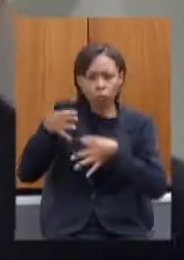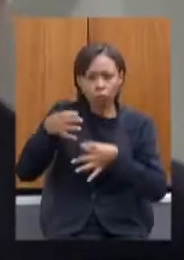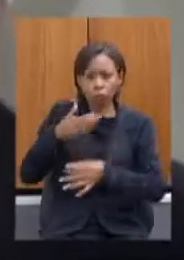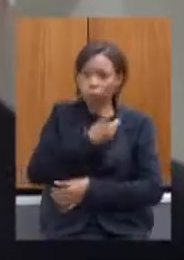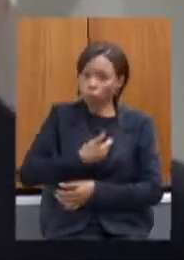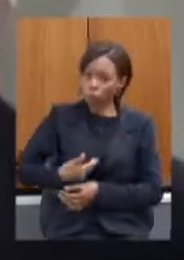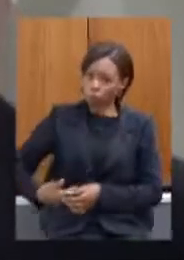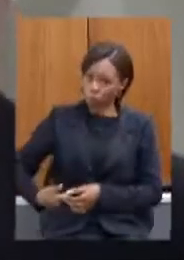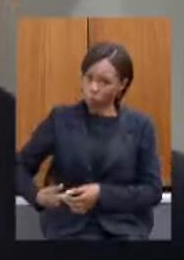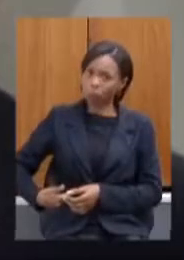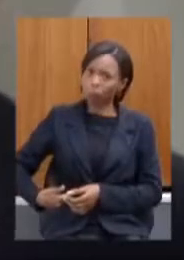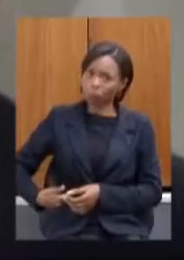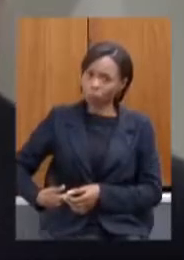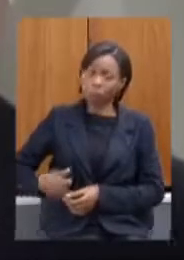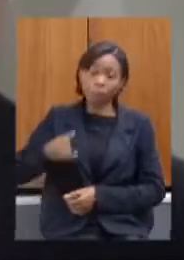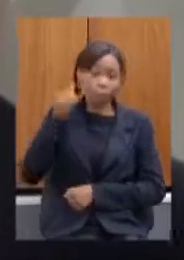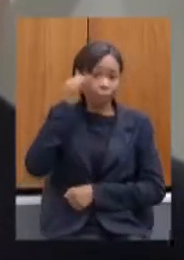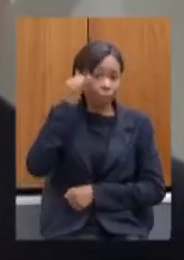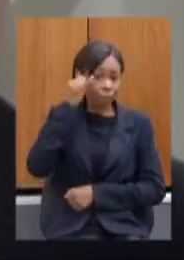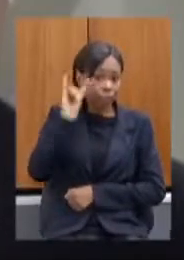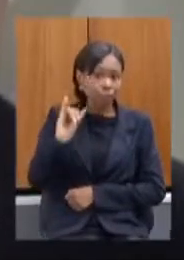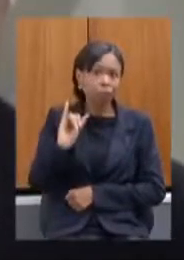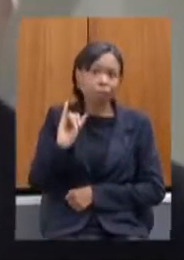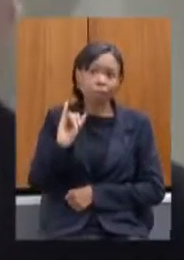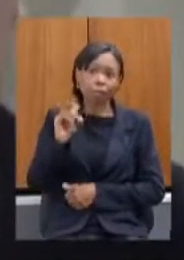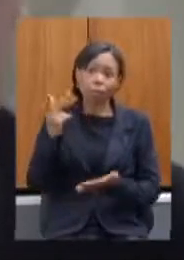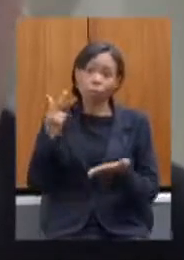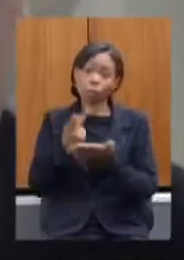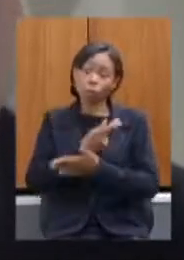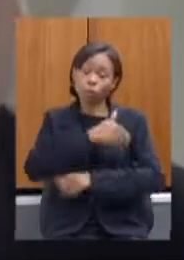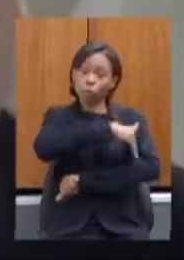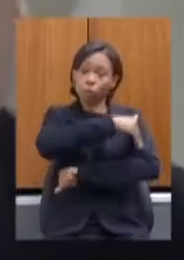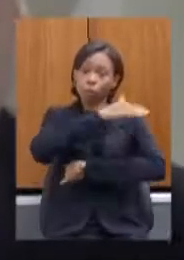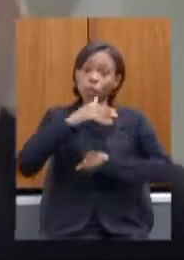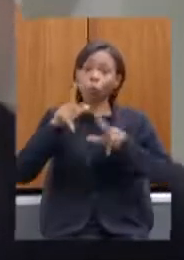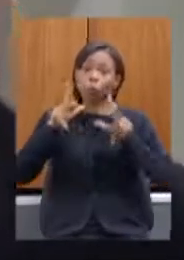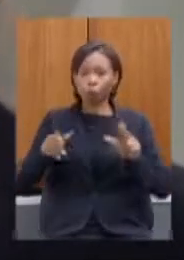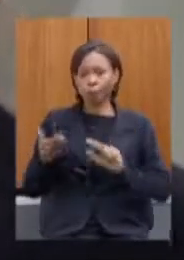que aconteça em Brumadinho o que aconteceu em Mariano